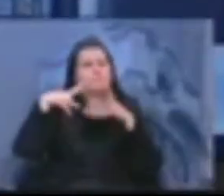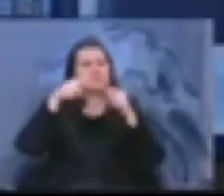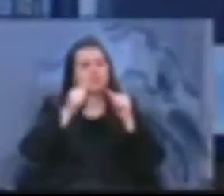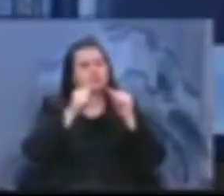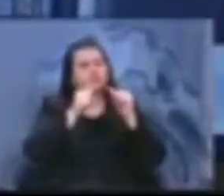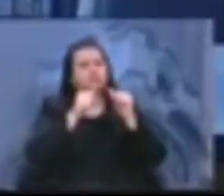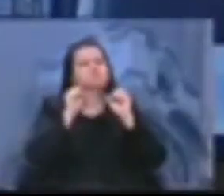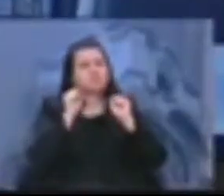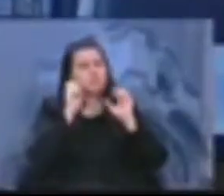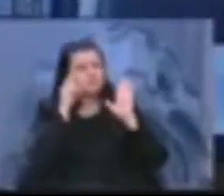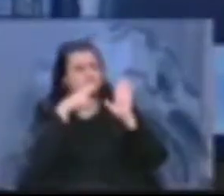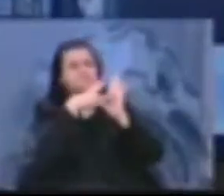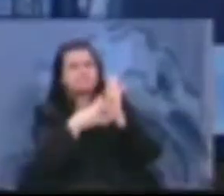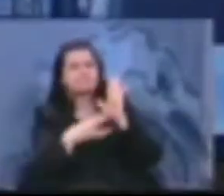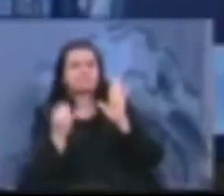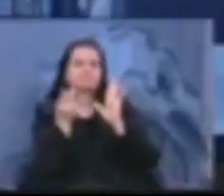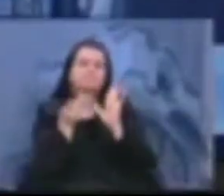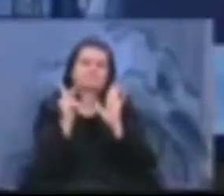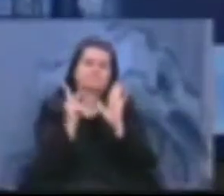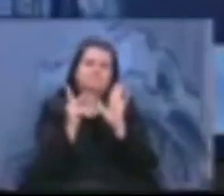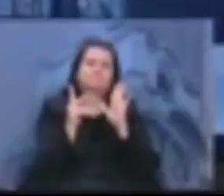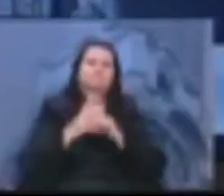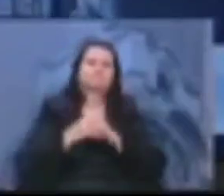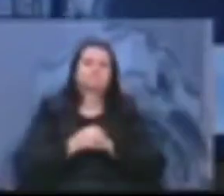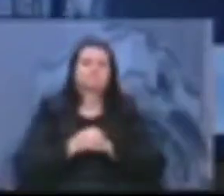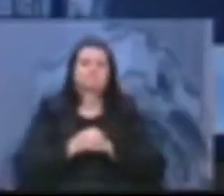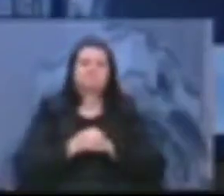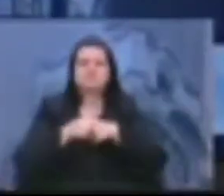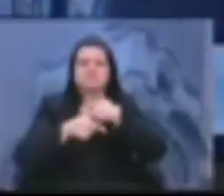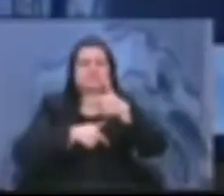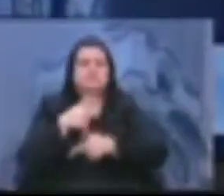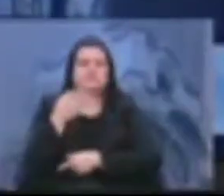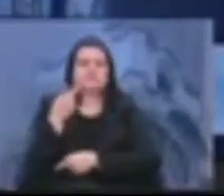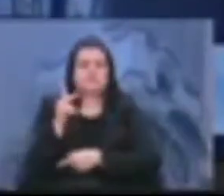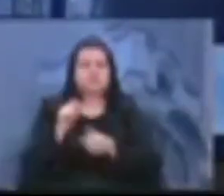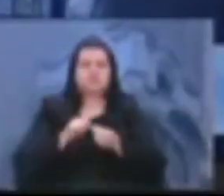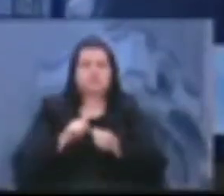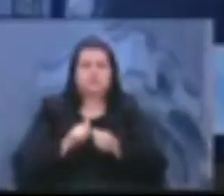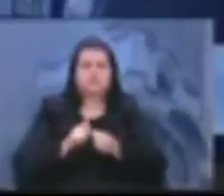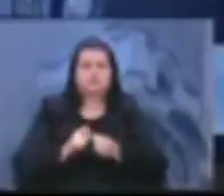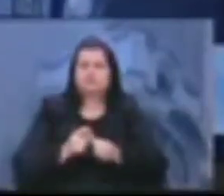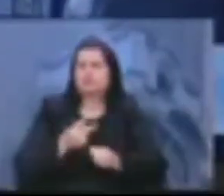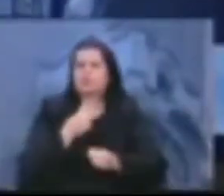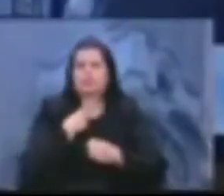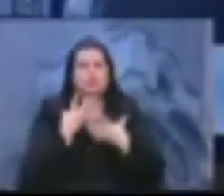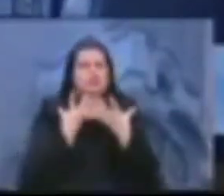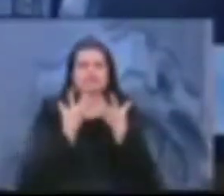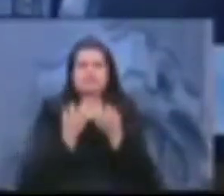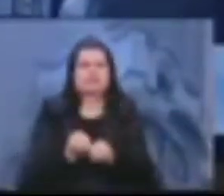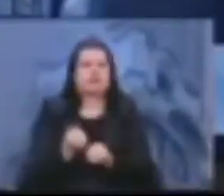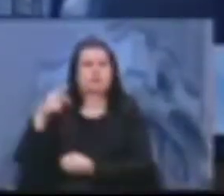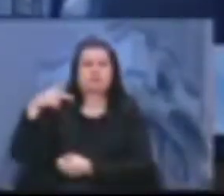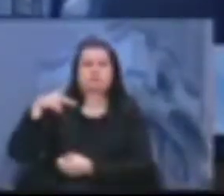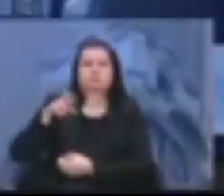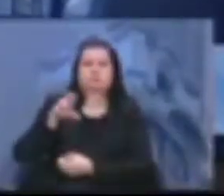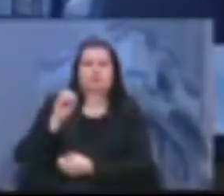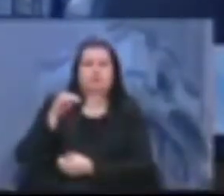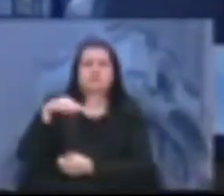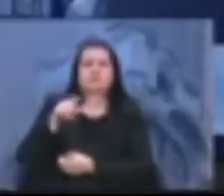prestados. E nós não vamos permitir que ela seja extinta mediante a escolha